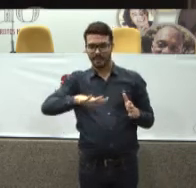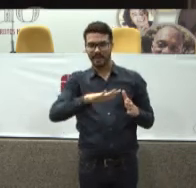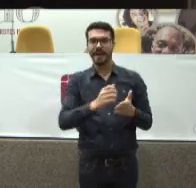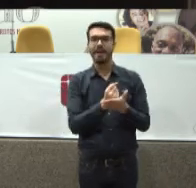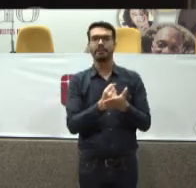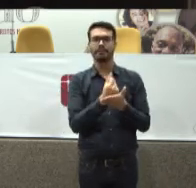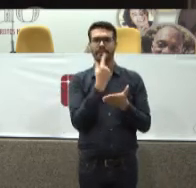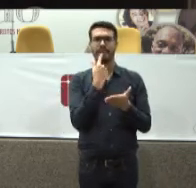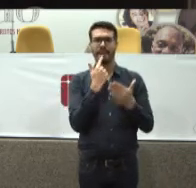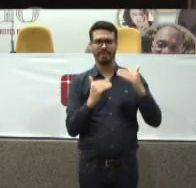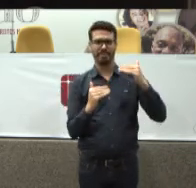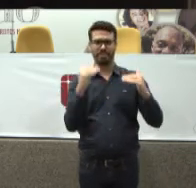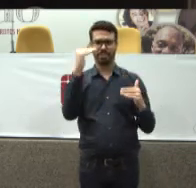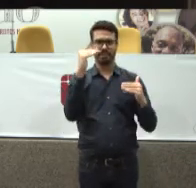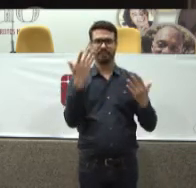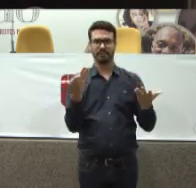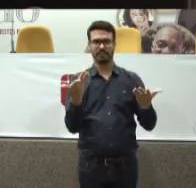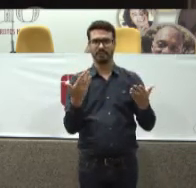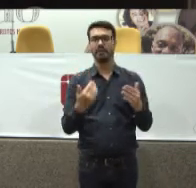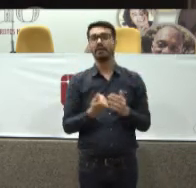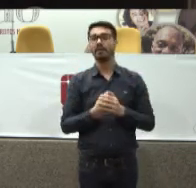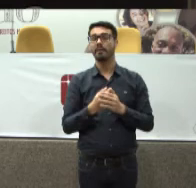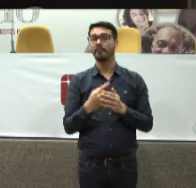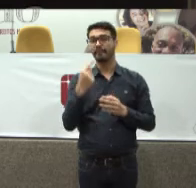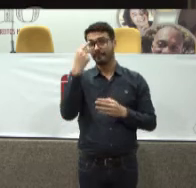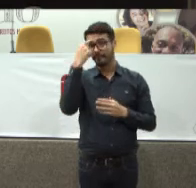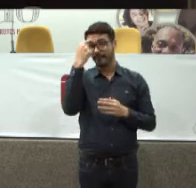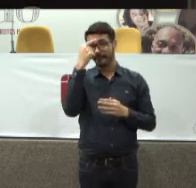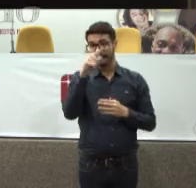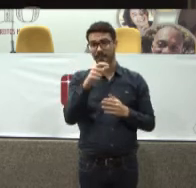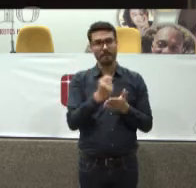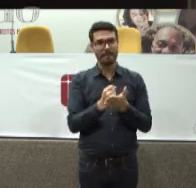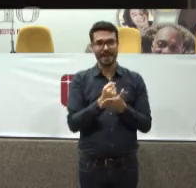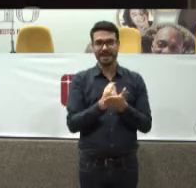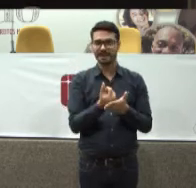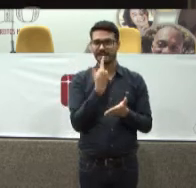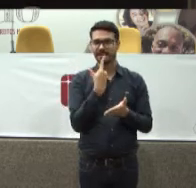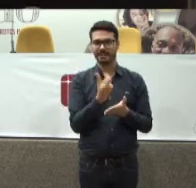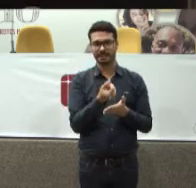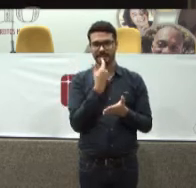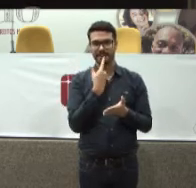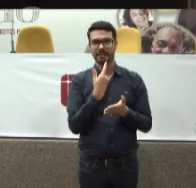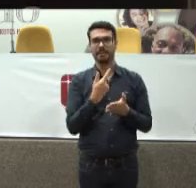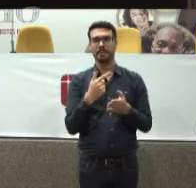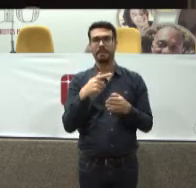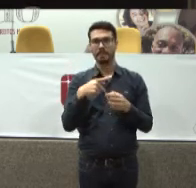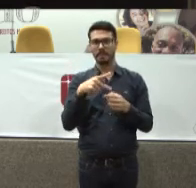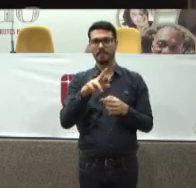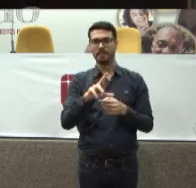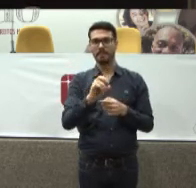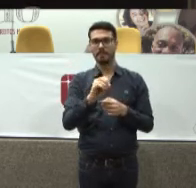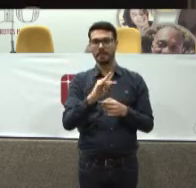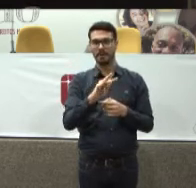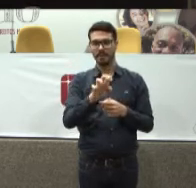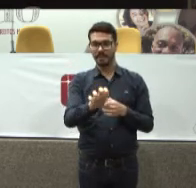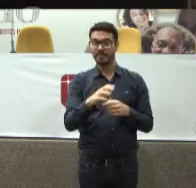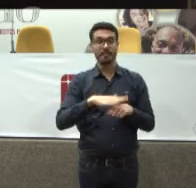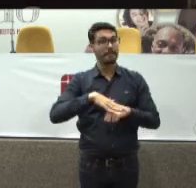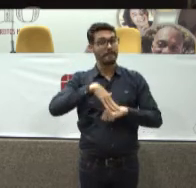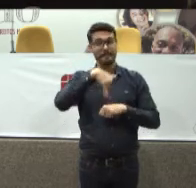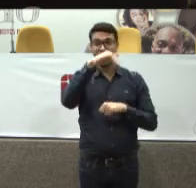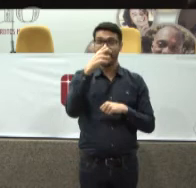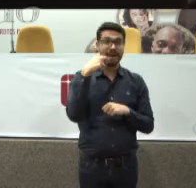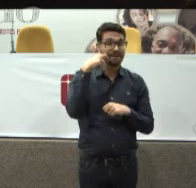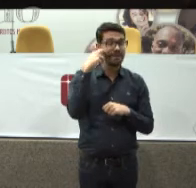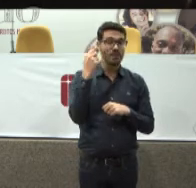distorcido Mas não pensem Que é só Na questão Do medicamento Órtese Próteses É mais vergonhoso Porque